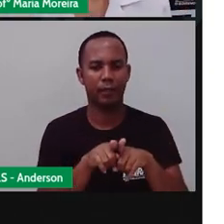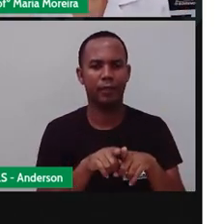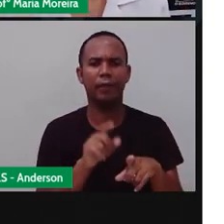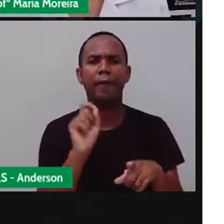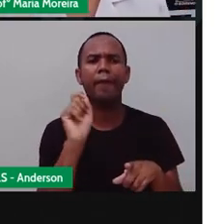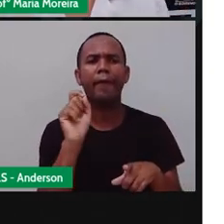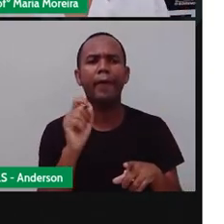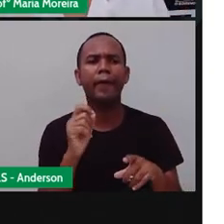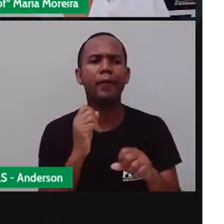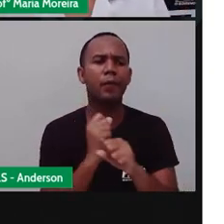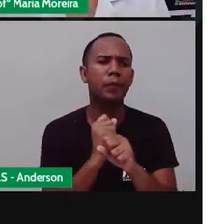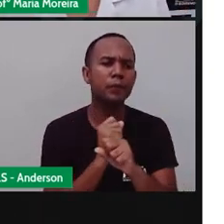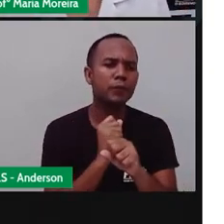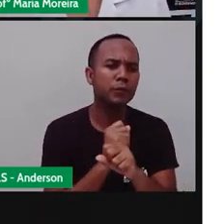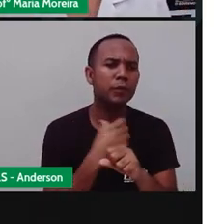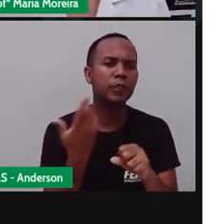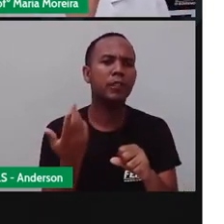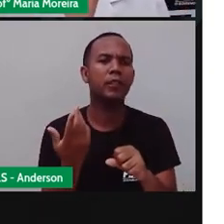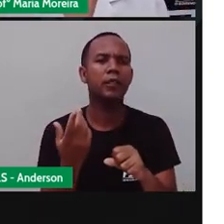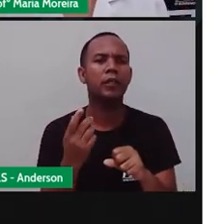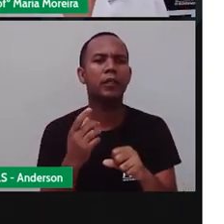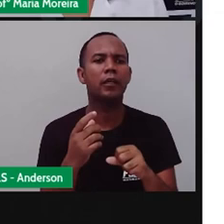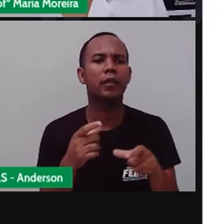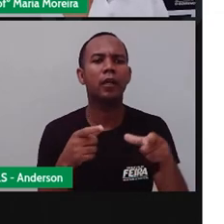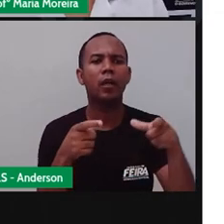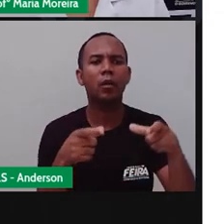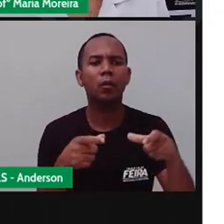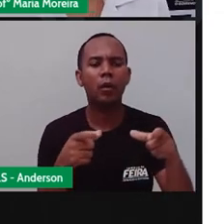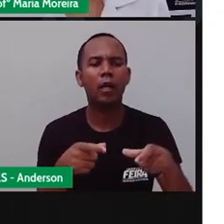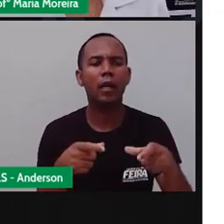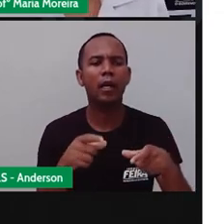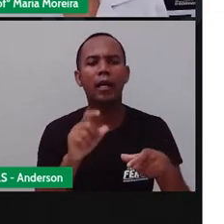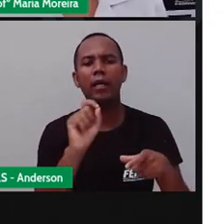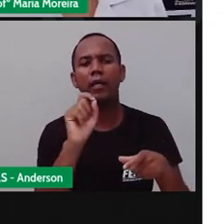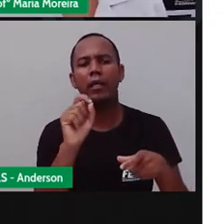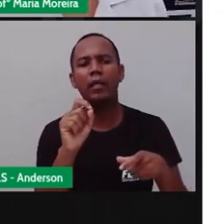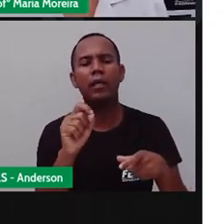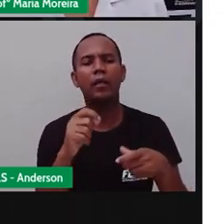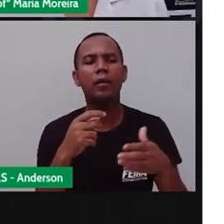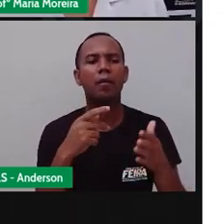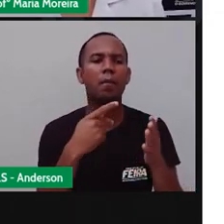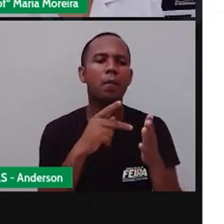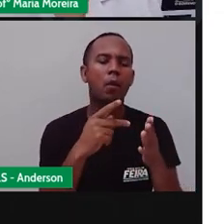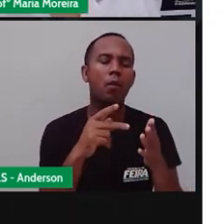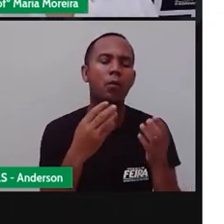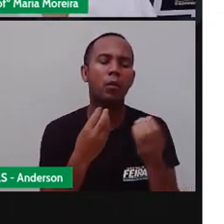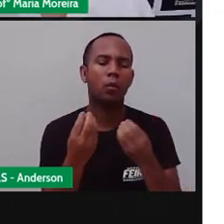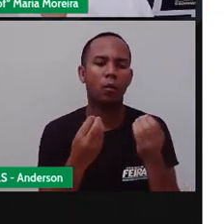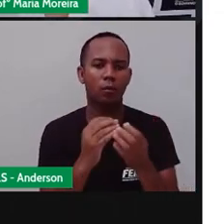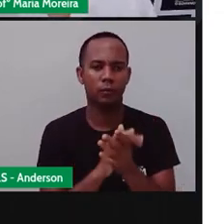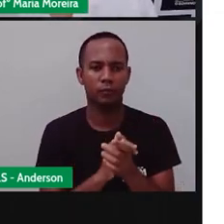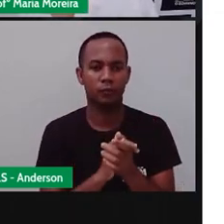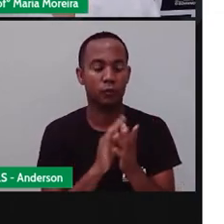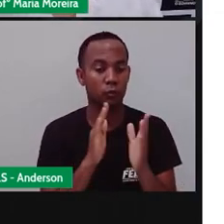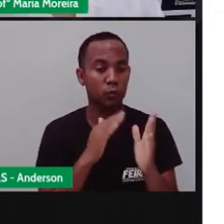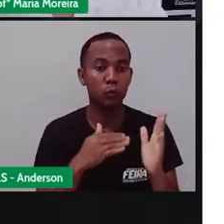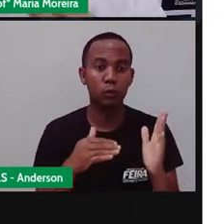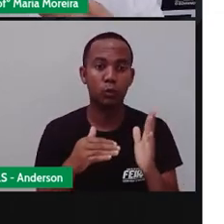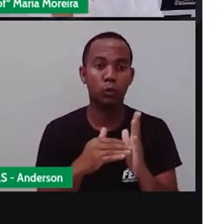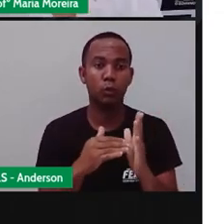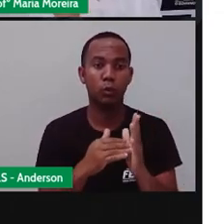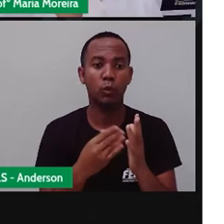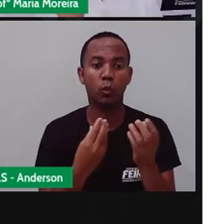vai construir, da aldeia que vai construir, para quem vai se construir, certo? Então, tudo depende de